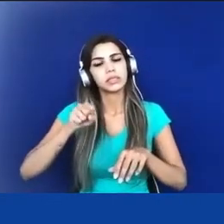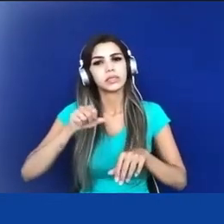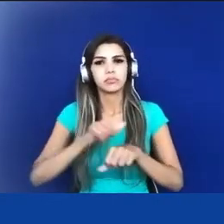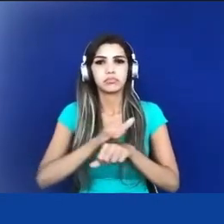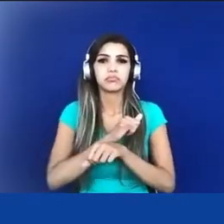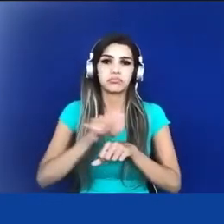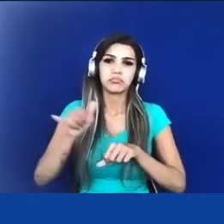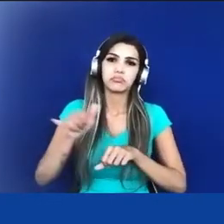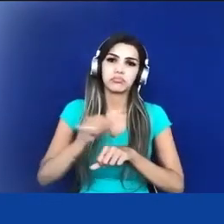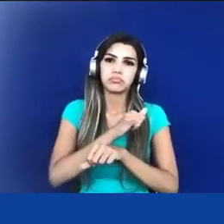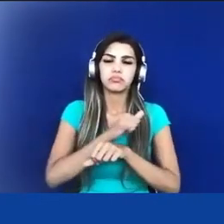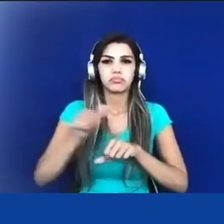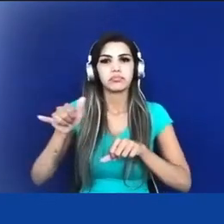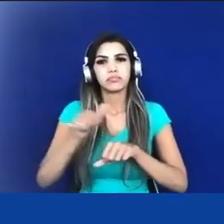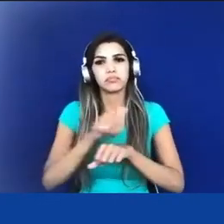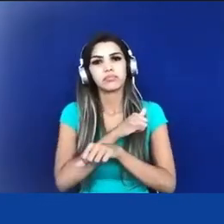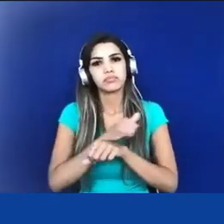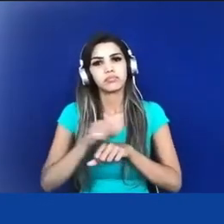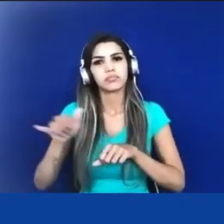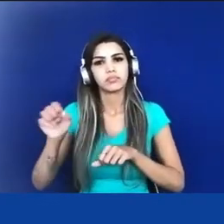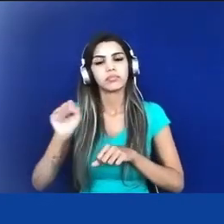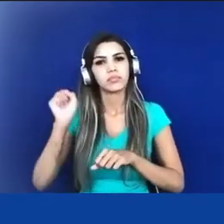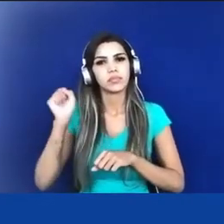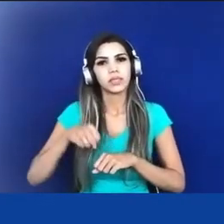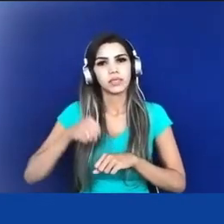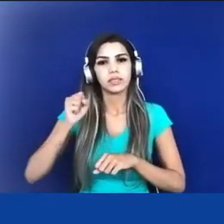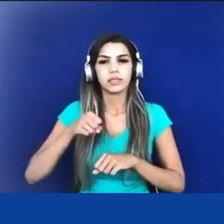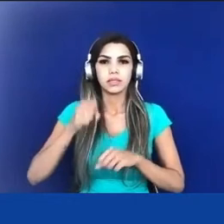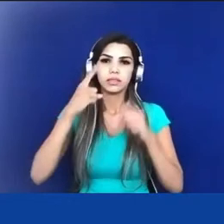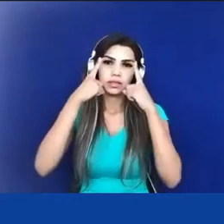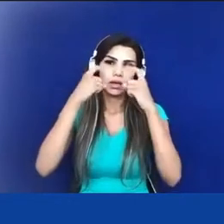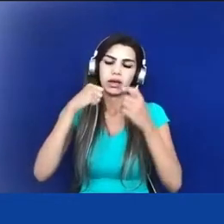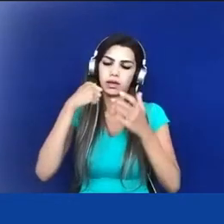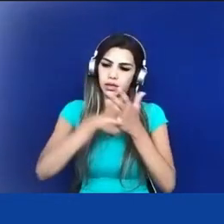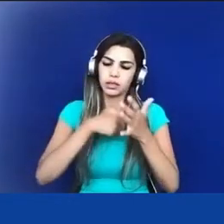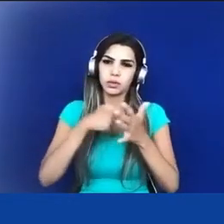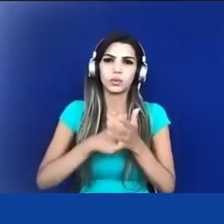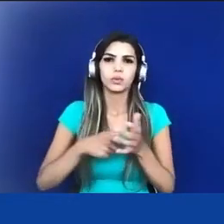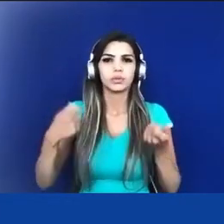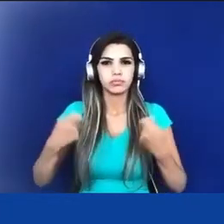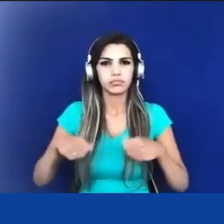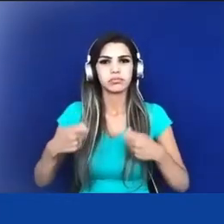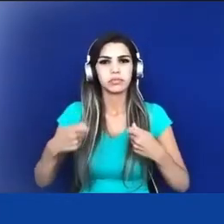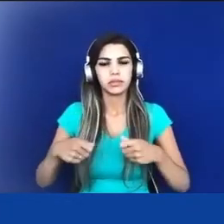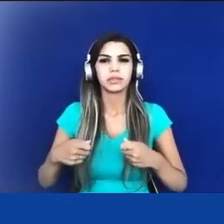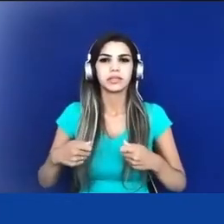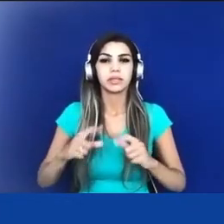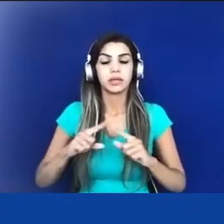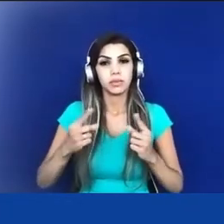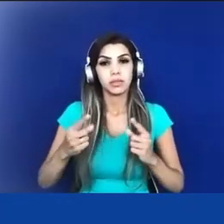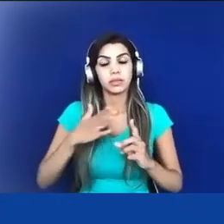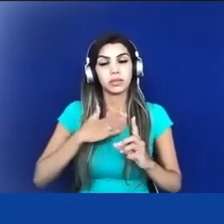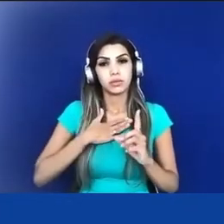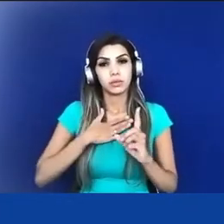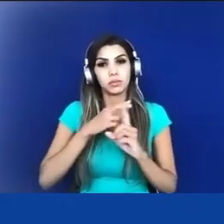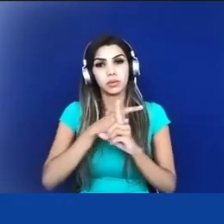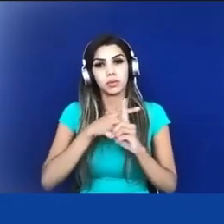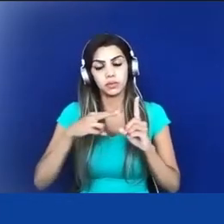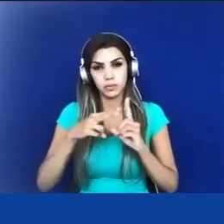dizendo, mas eu estou dizendo que isso não pode ser do meu ponto de vista onde a gente vai,